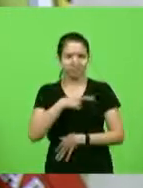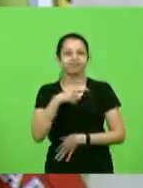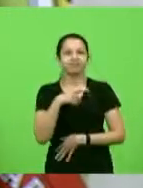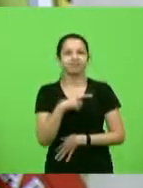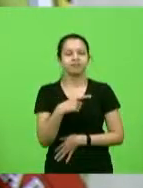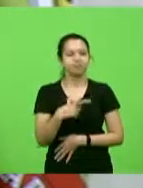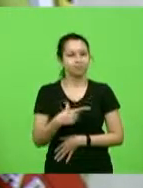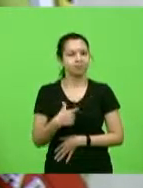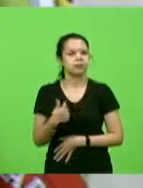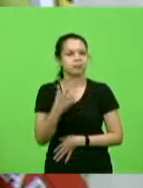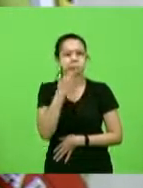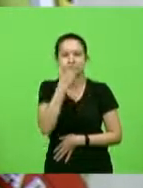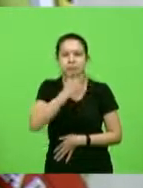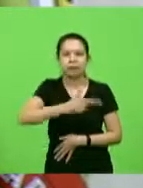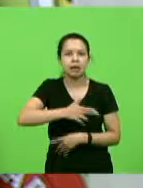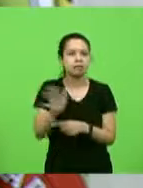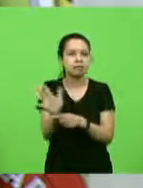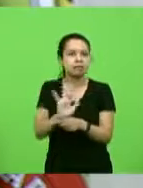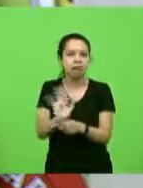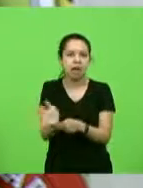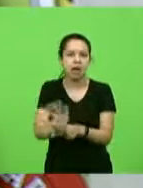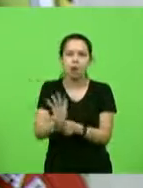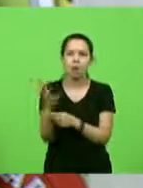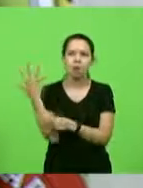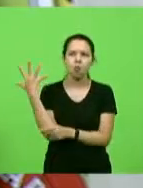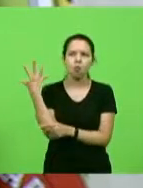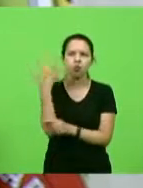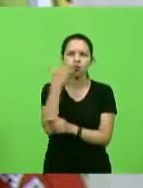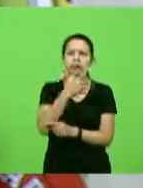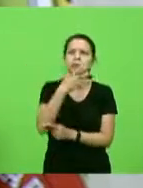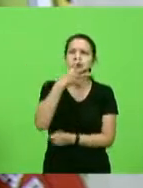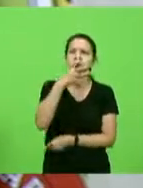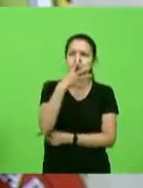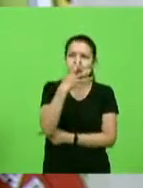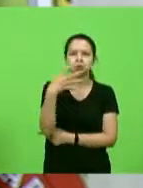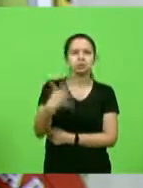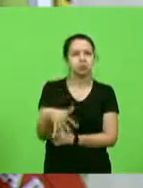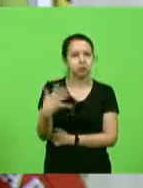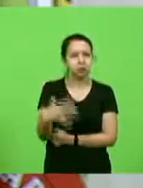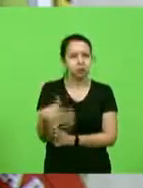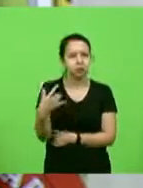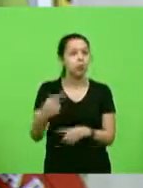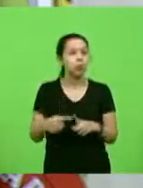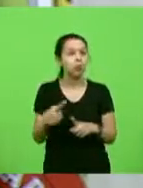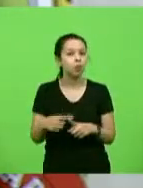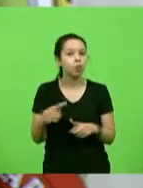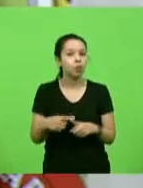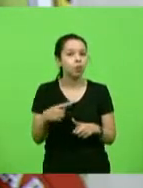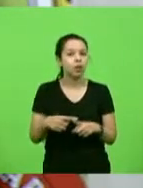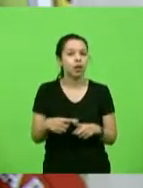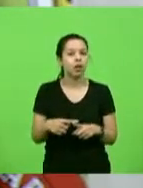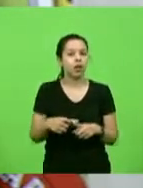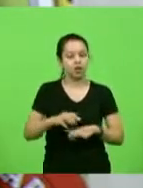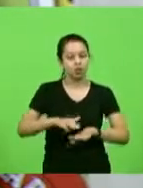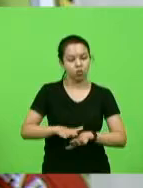cinematográfica e muito impressionante, porque a mudança do pé da serra para o alto se dá num trecho muito curto.